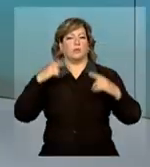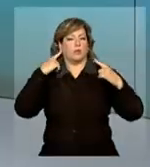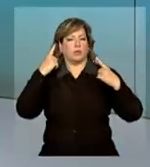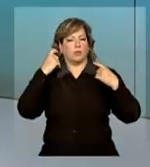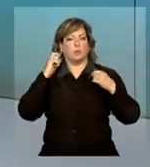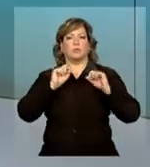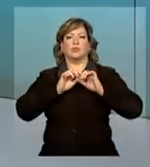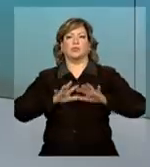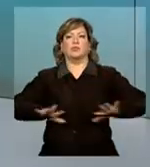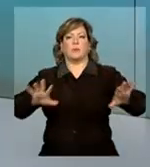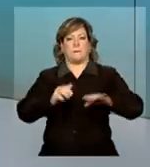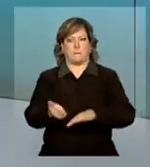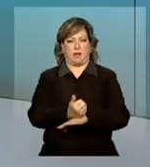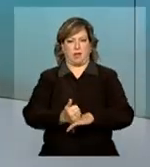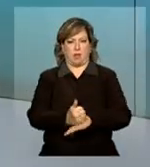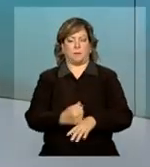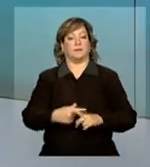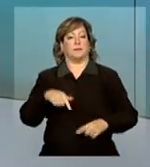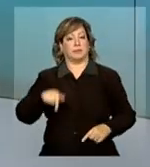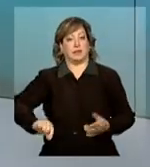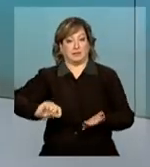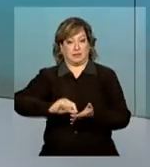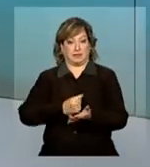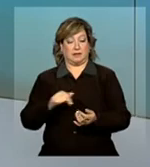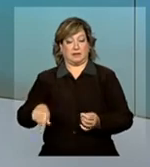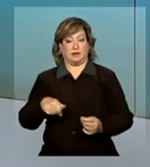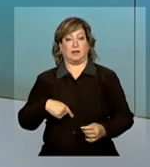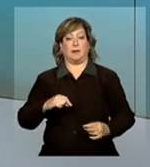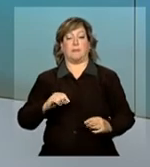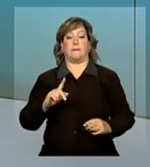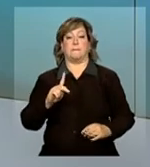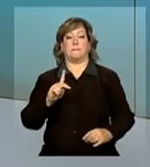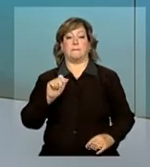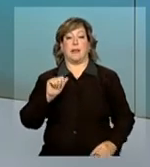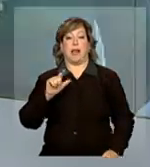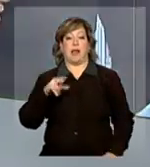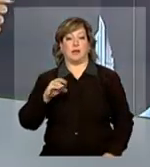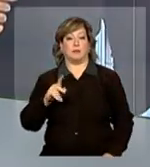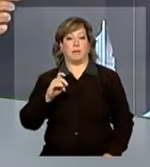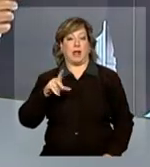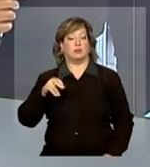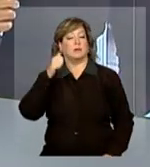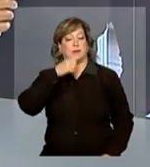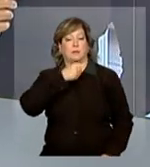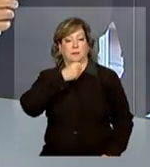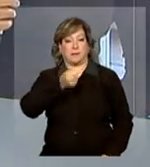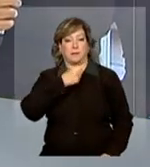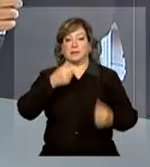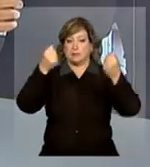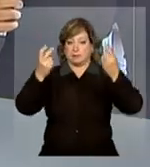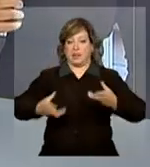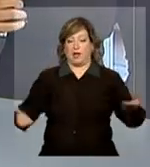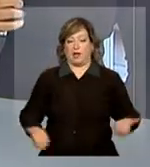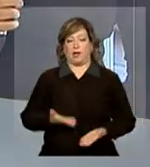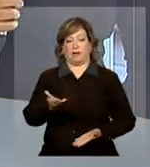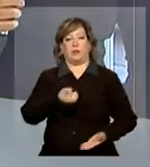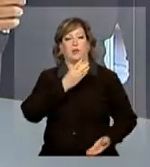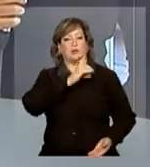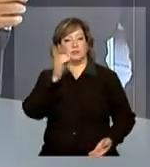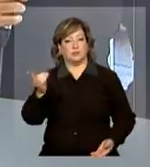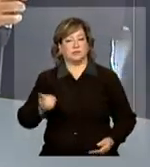cerimônia de assinatura do decreto vai ser realizada no Palácio do Planalto e lá está a repórter Mara Kenup. Mara, bom dia.